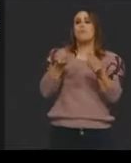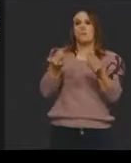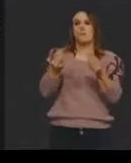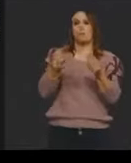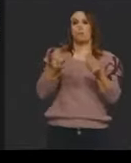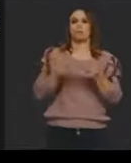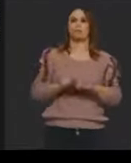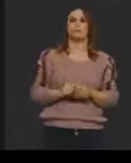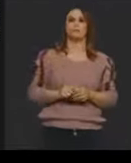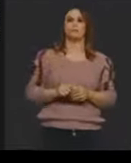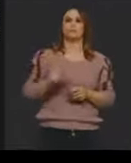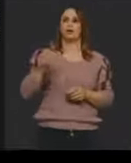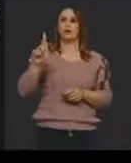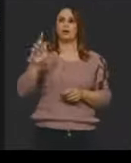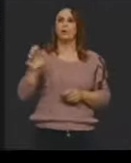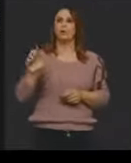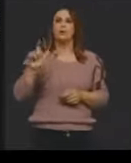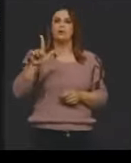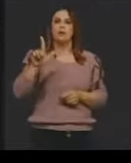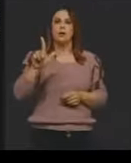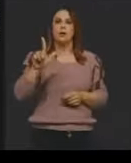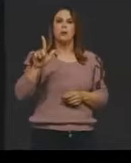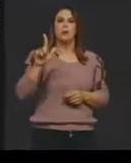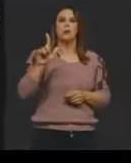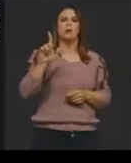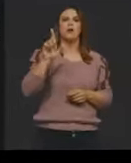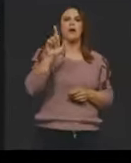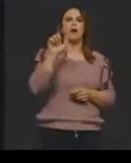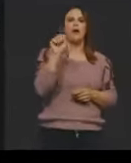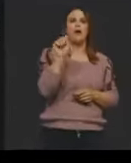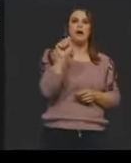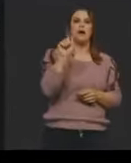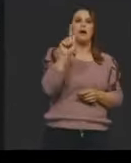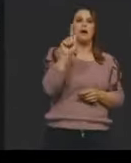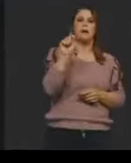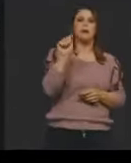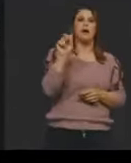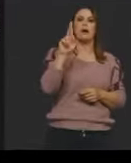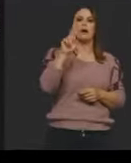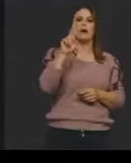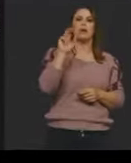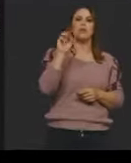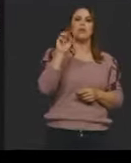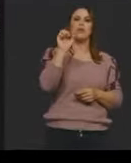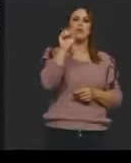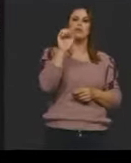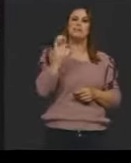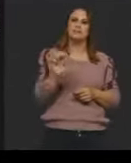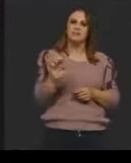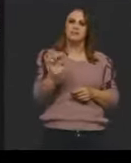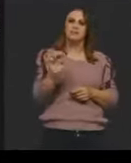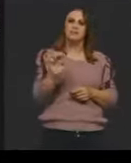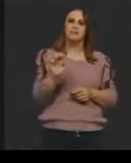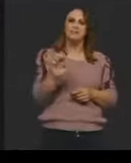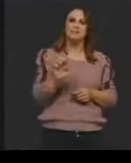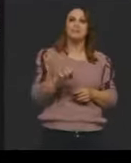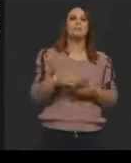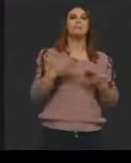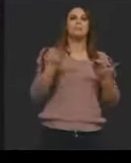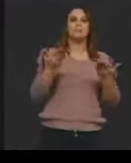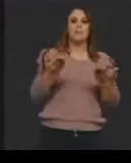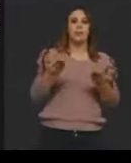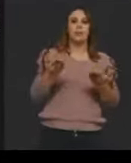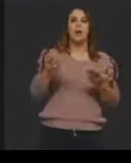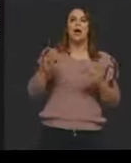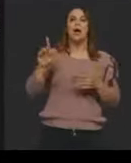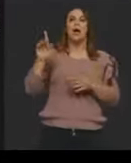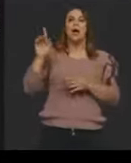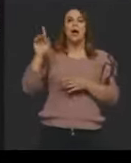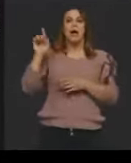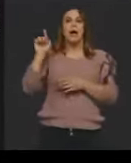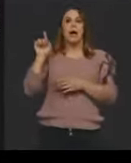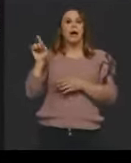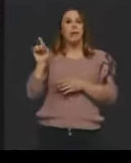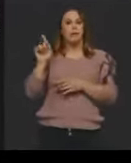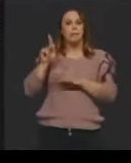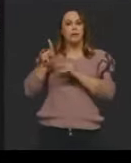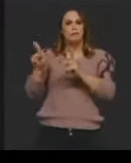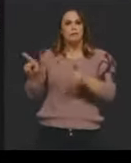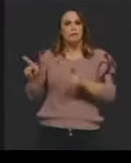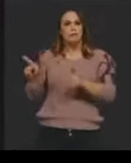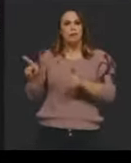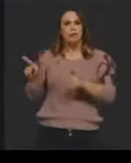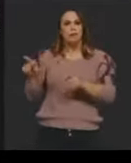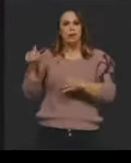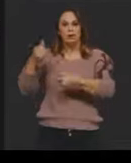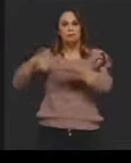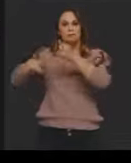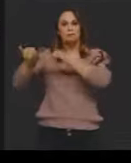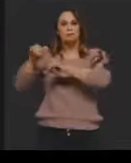que a gente vai mais utilizar, que a Débora vai falar as propriedades químicas dela, que vai ser muito importante também para a gente compreender